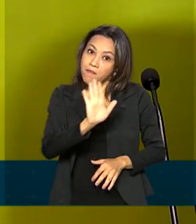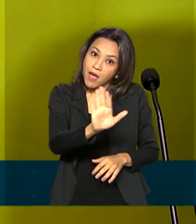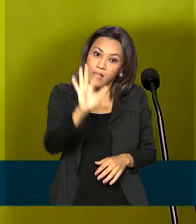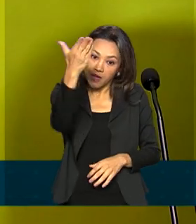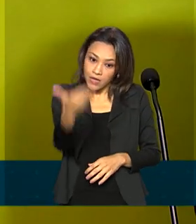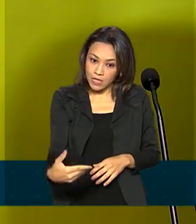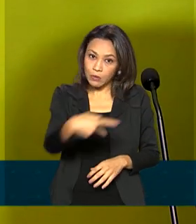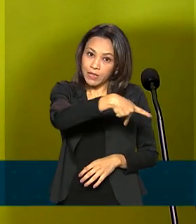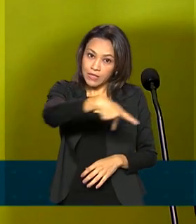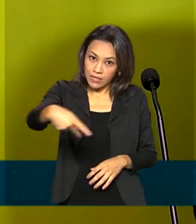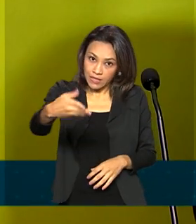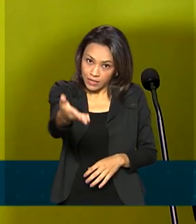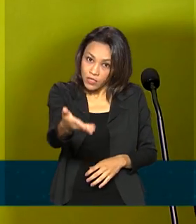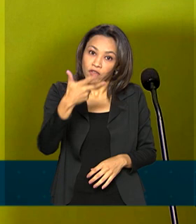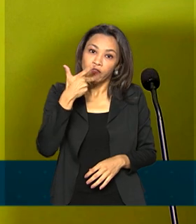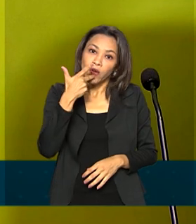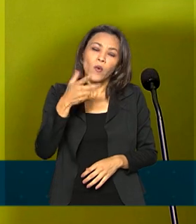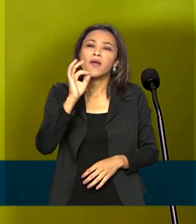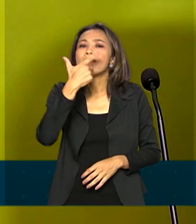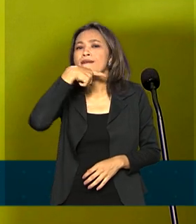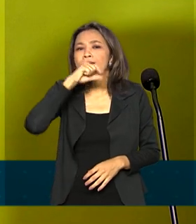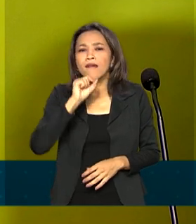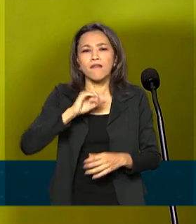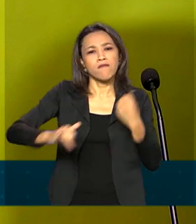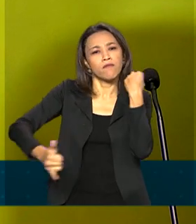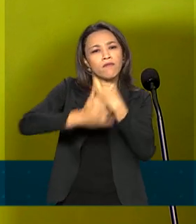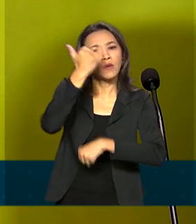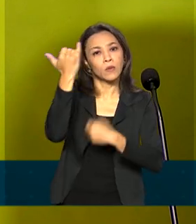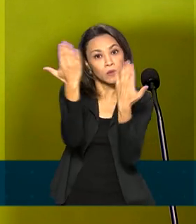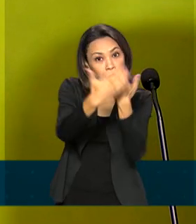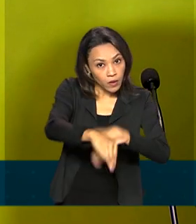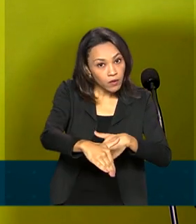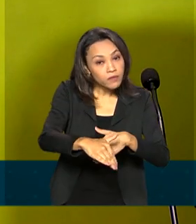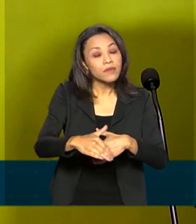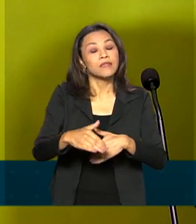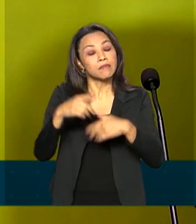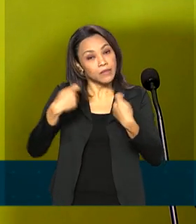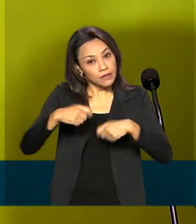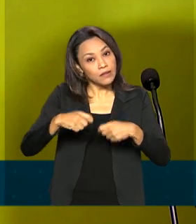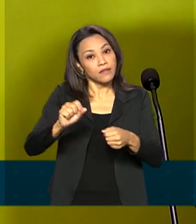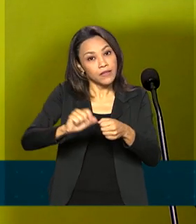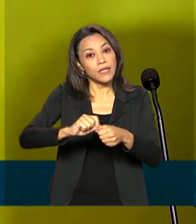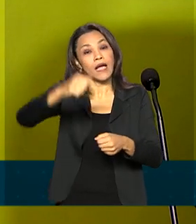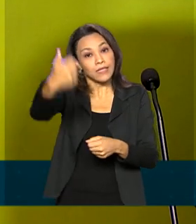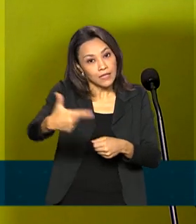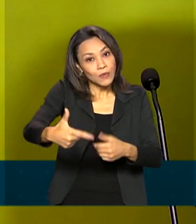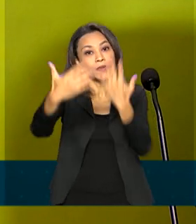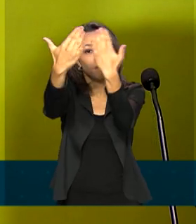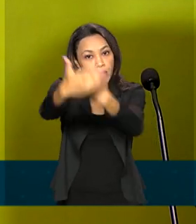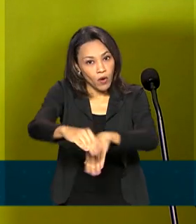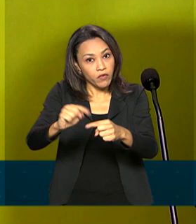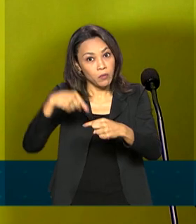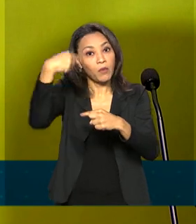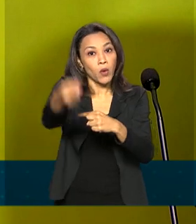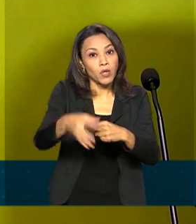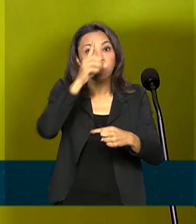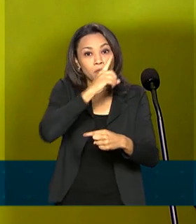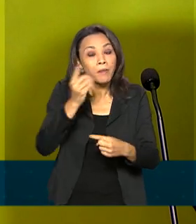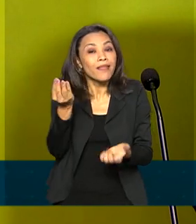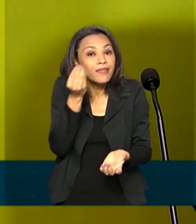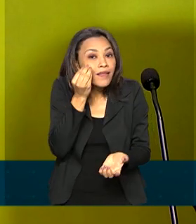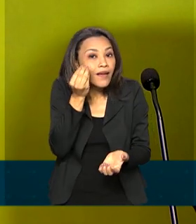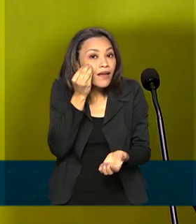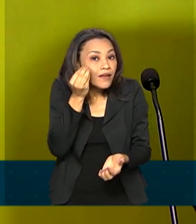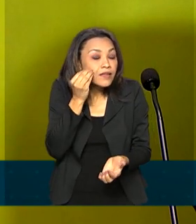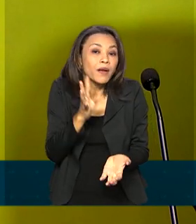Inep reforçou que aqueles que faltaram às provas façam a segunda etapa domingo que vem como forma de teste